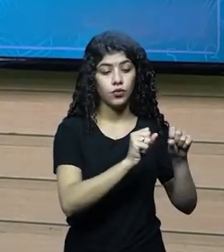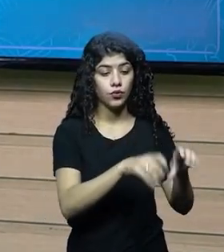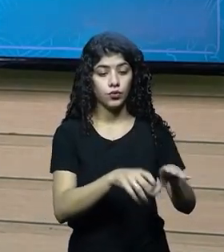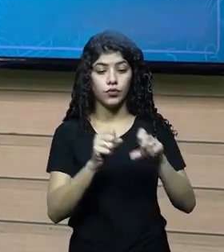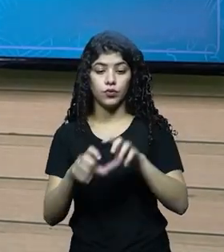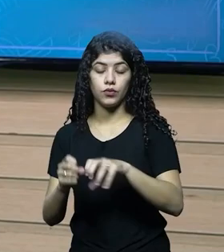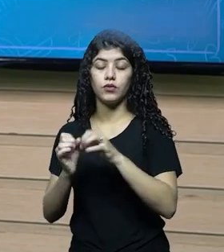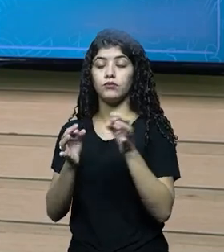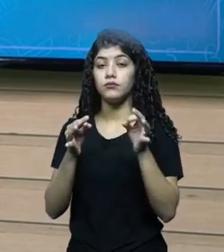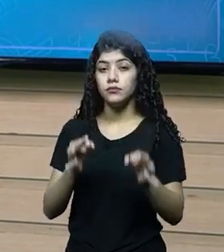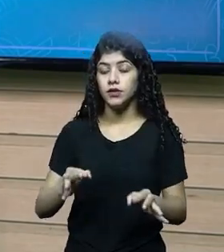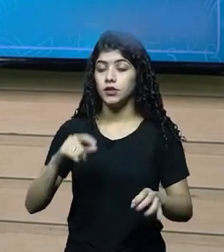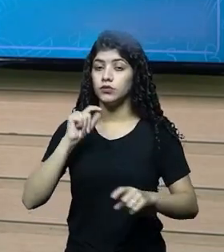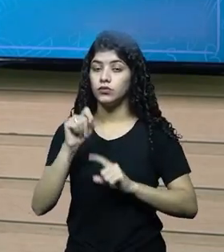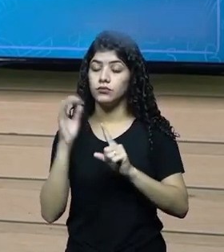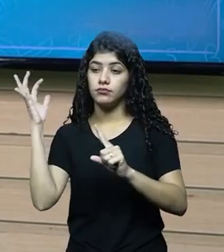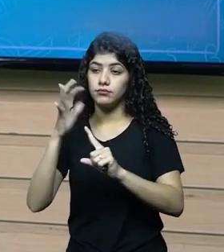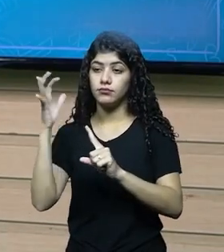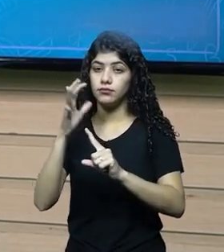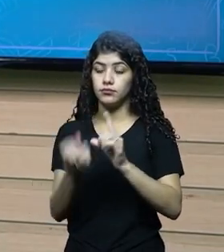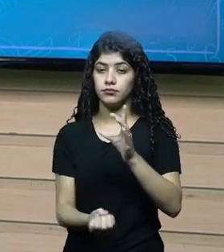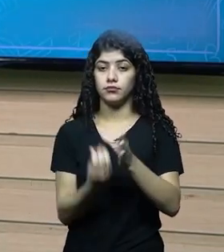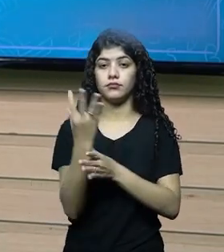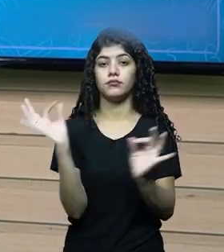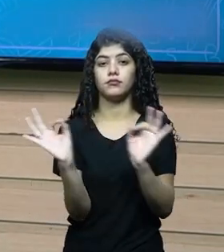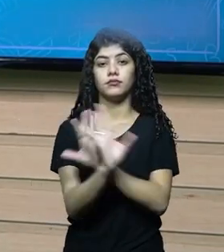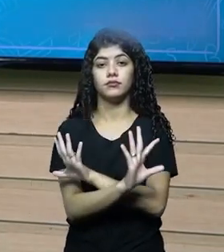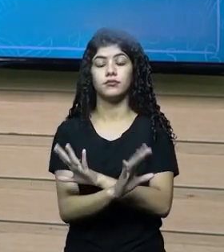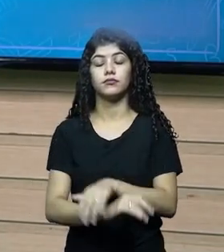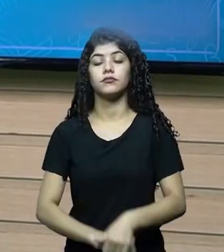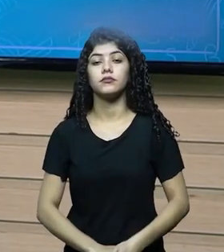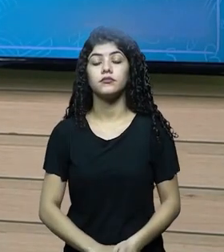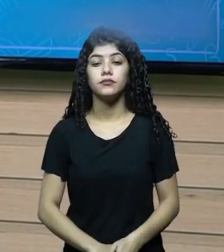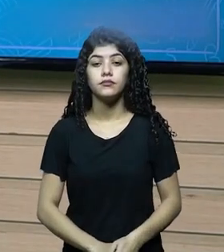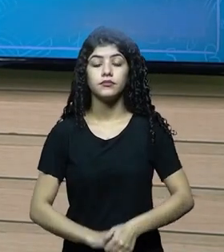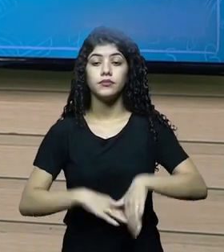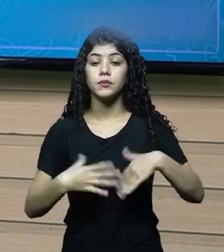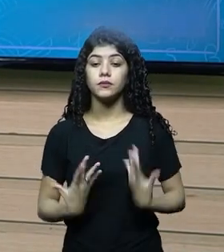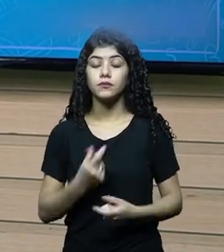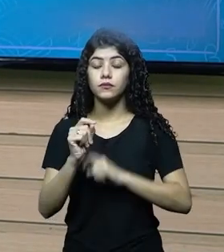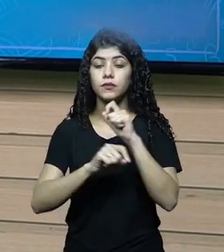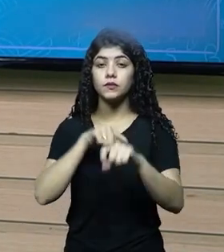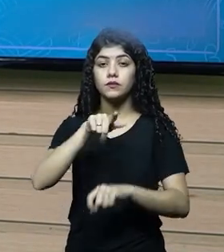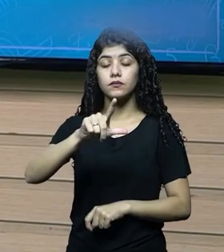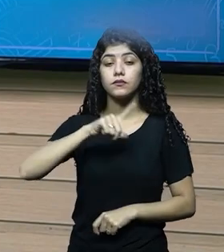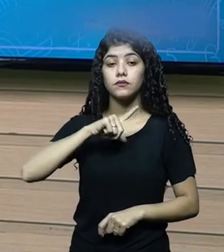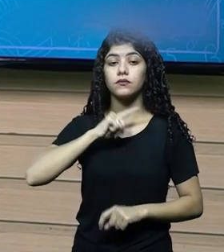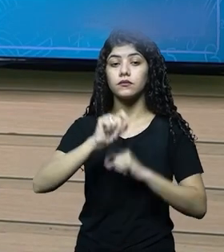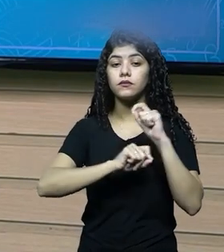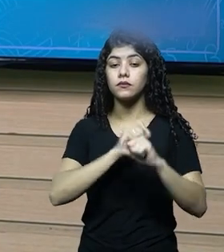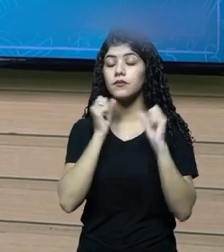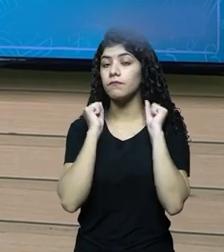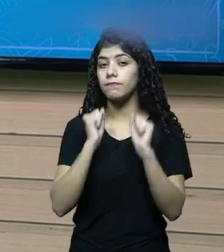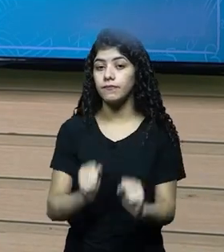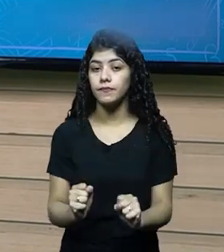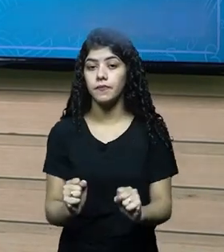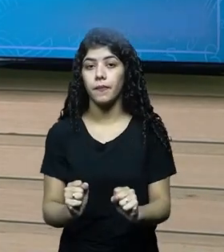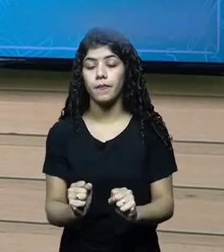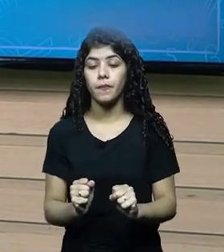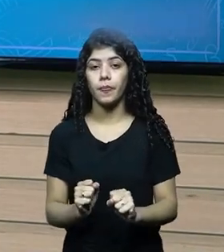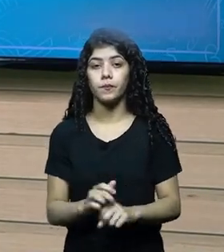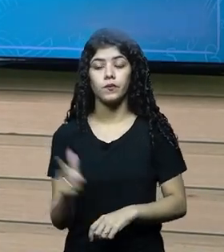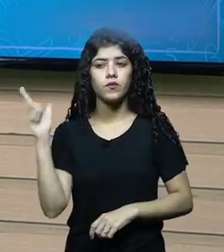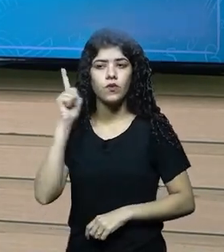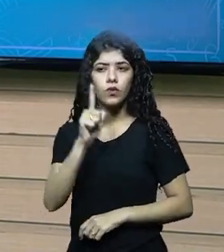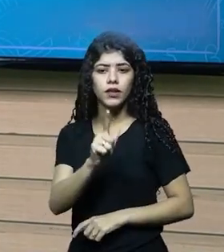adequada, tudo isso influencia na produção final da safra, certo? Então, você tem que ser possível, você tem